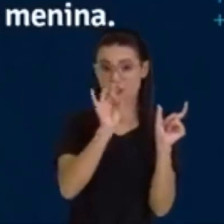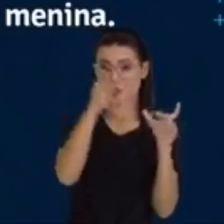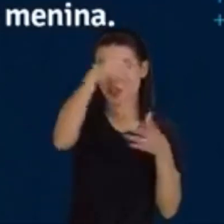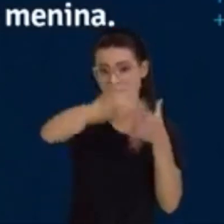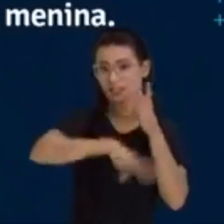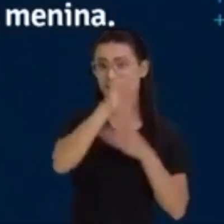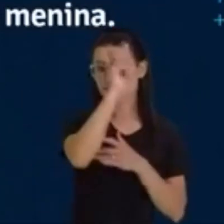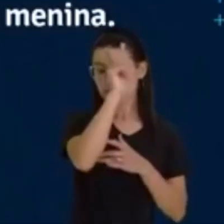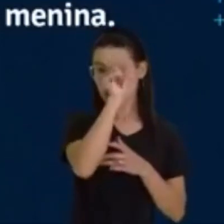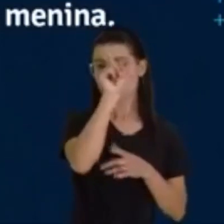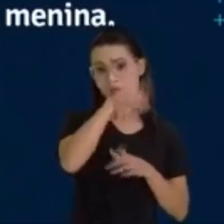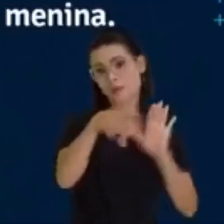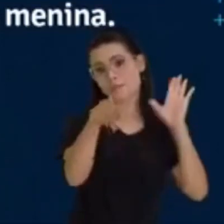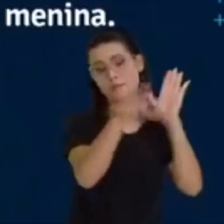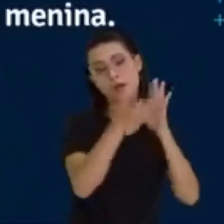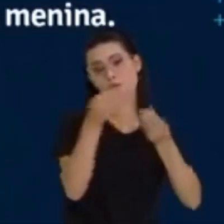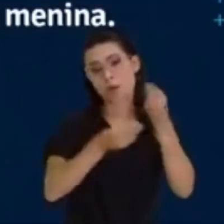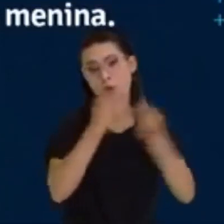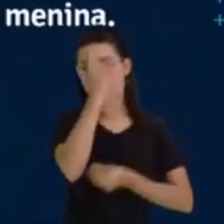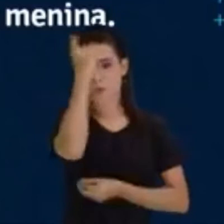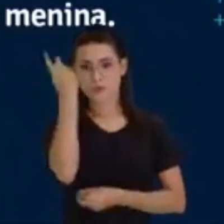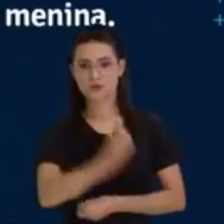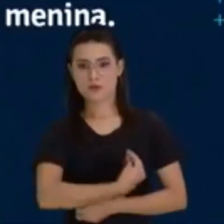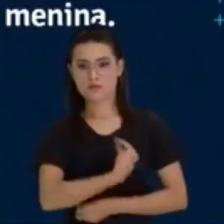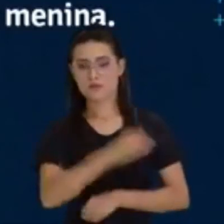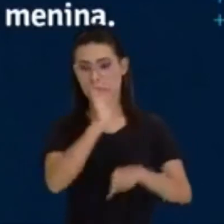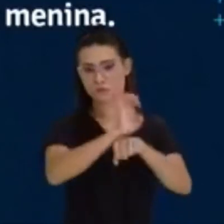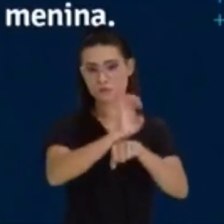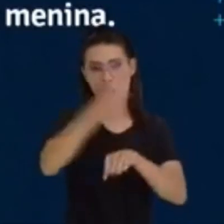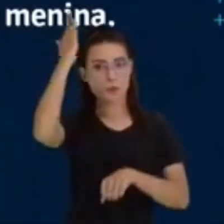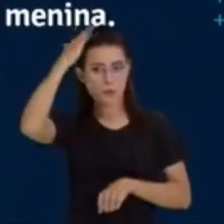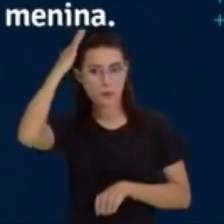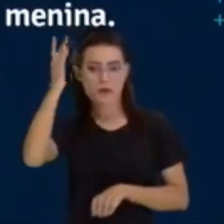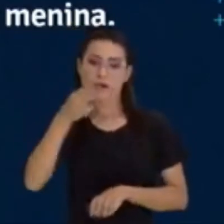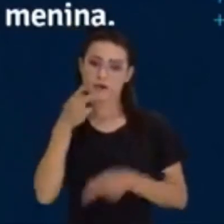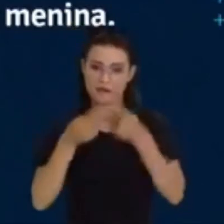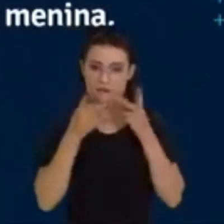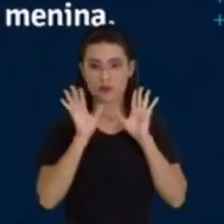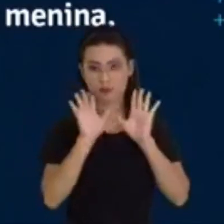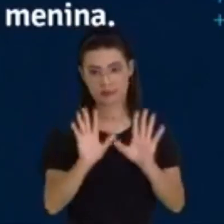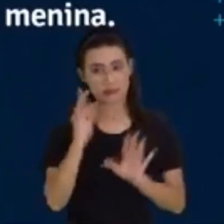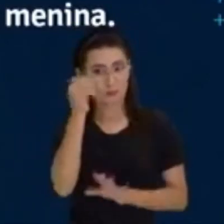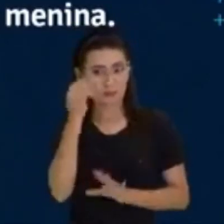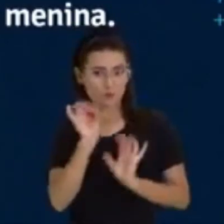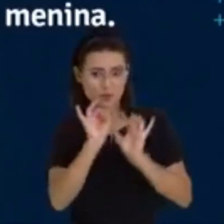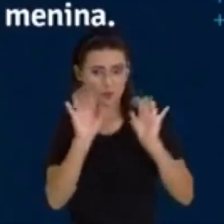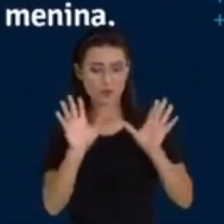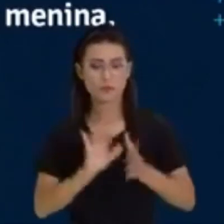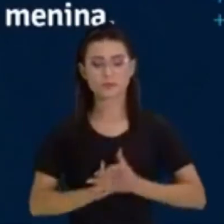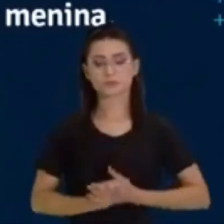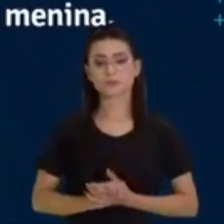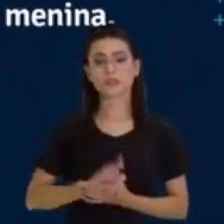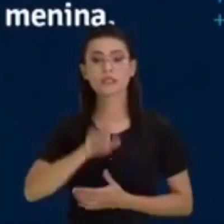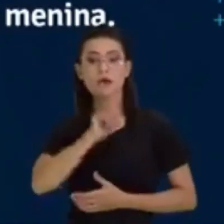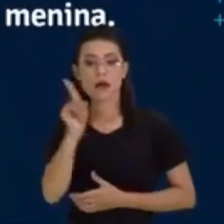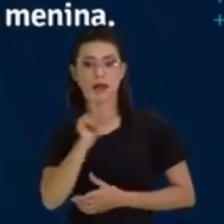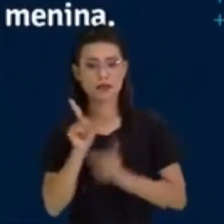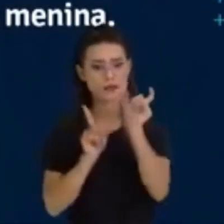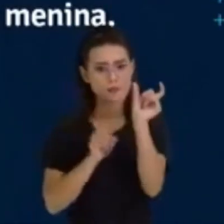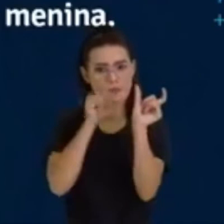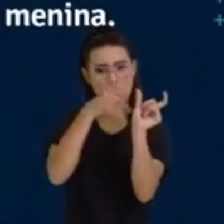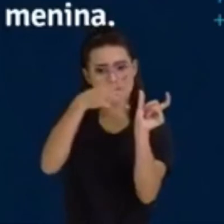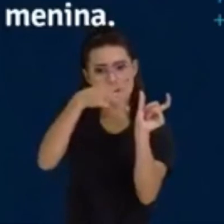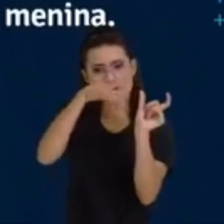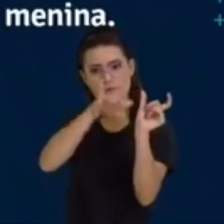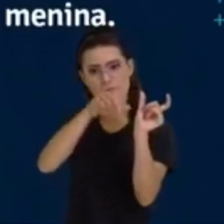pequena mesmo, com I. Por isso que está com I, só fazendo essa observação. Nessa situação, o termo pequena tem valor de